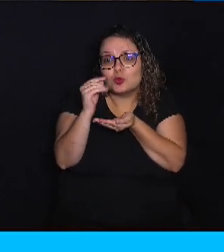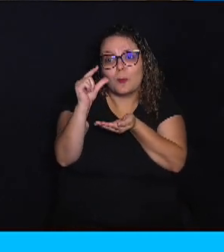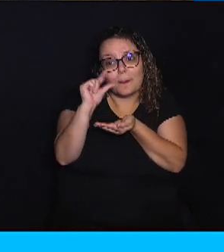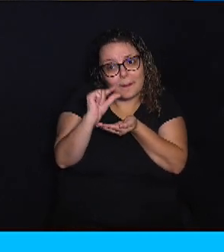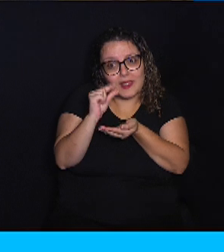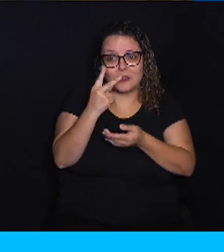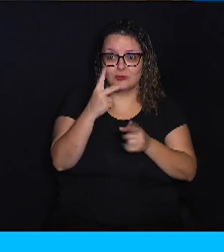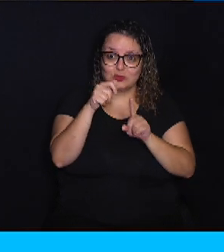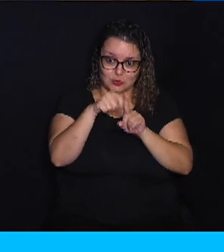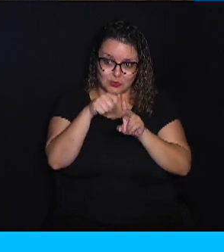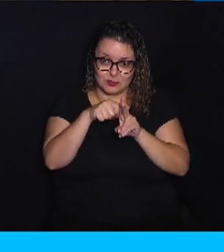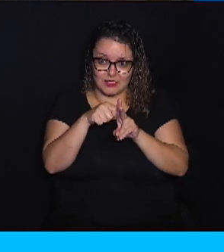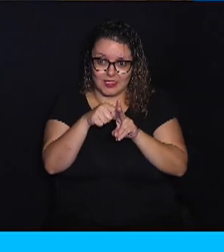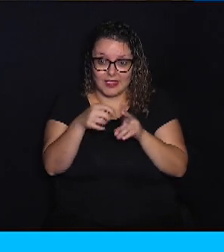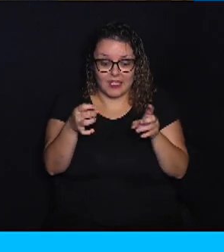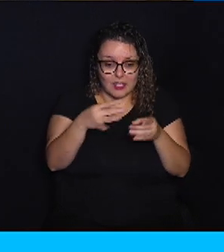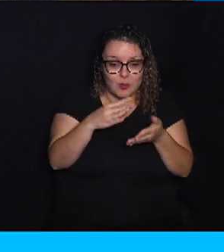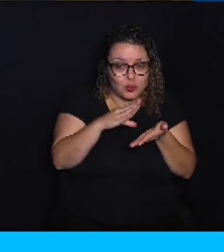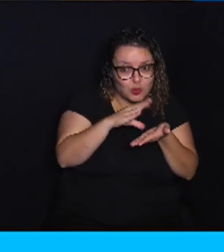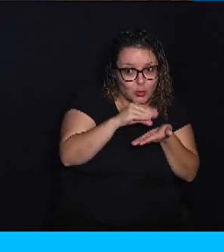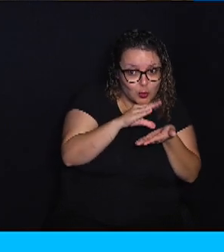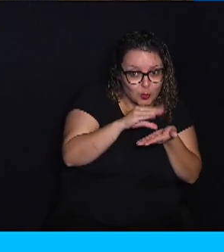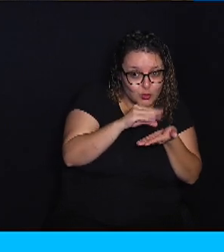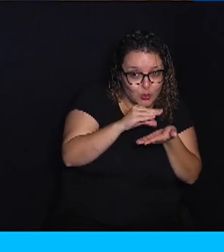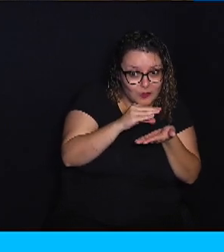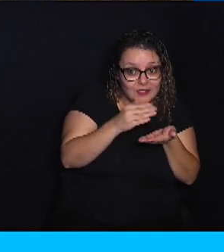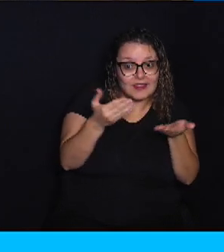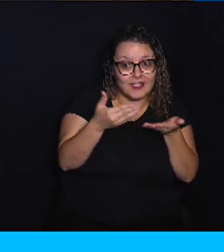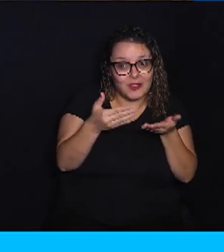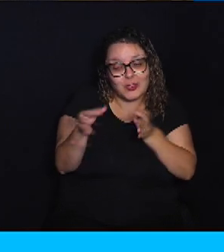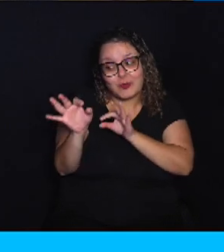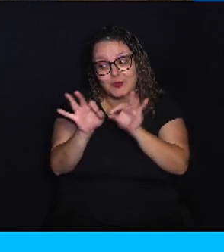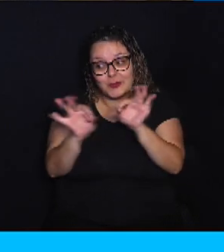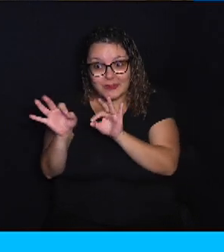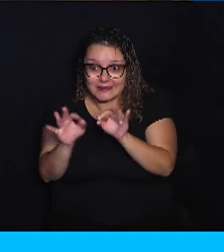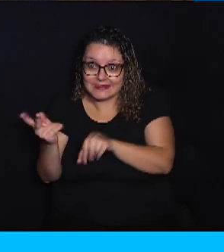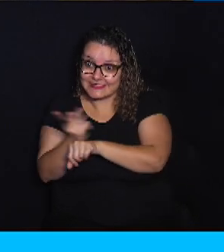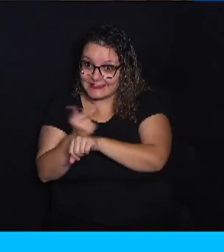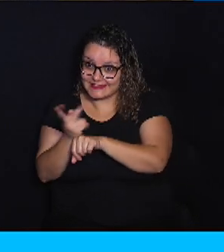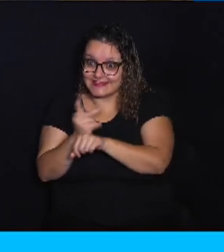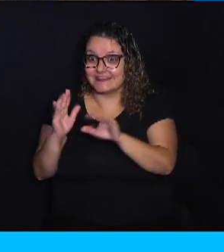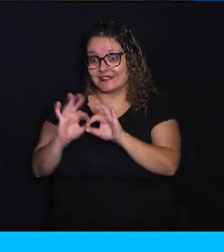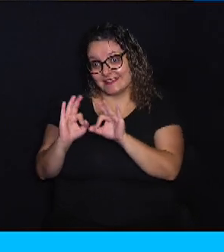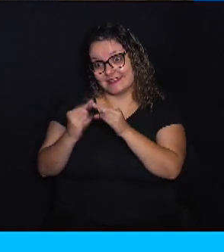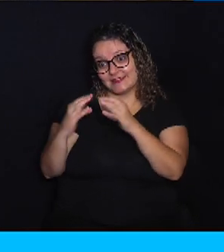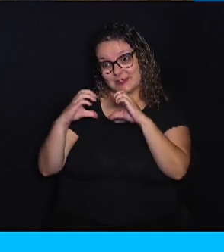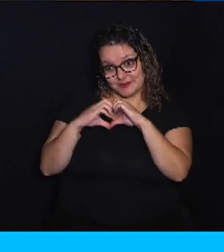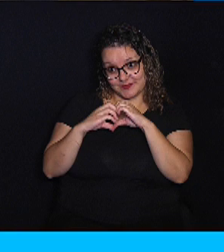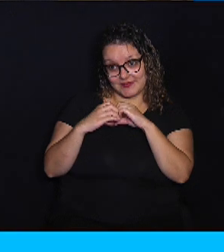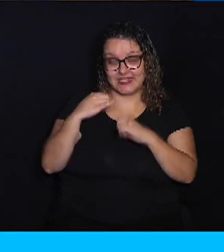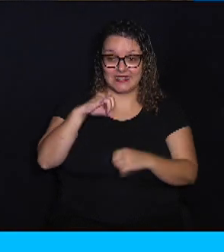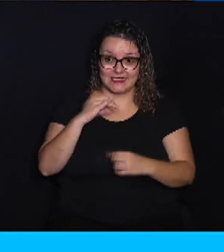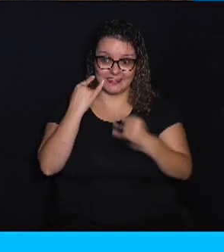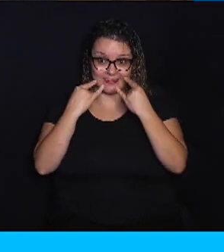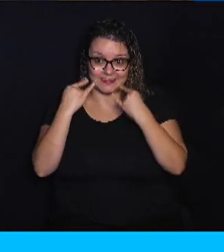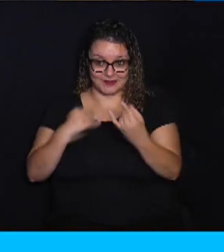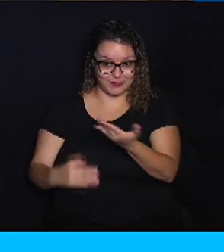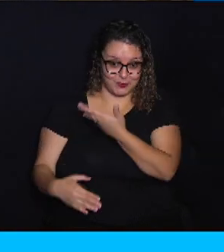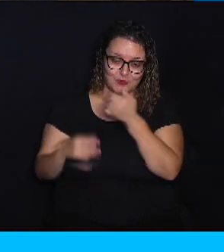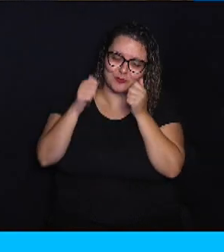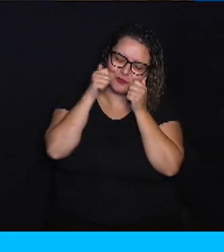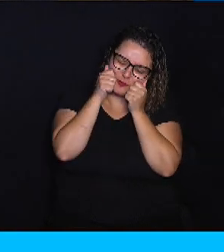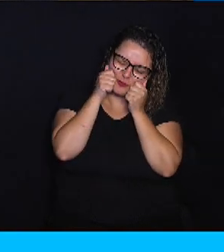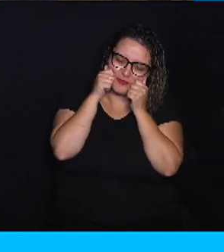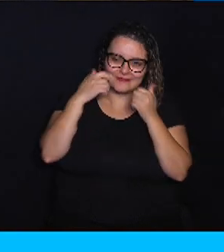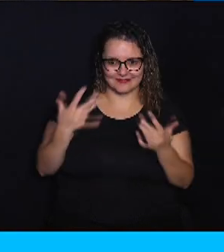acabou de desmamar. Agora esse filhote está em busca de uma família muito amorosa. Se você se interessou por essa fofura,